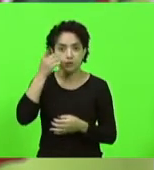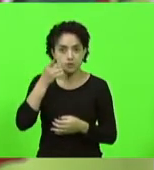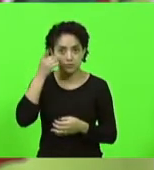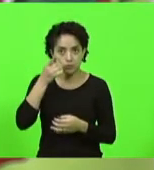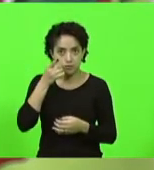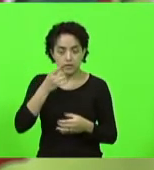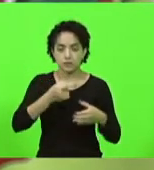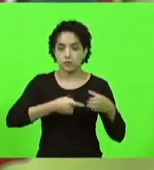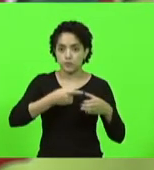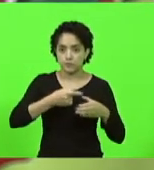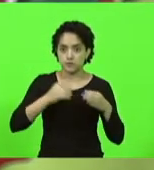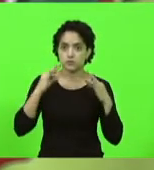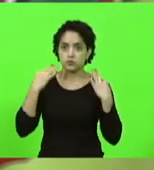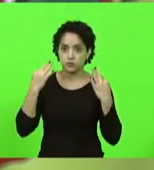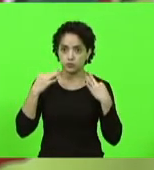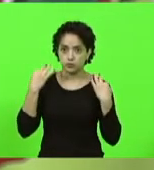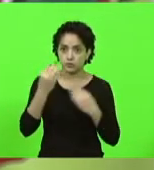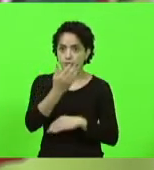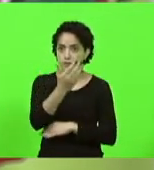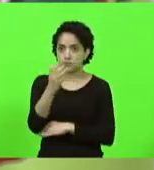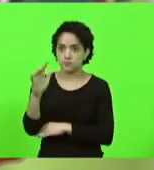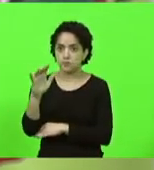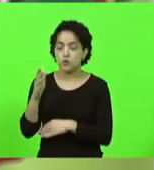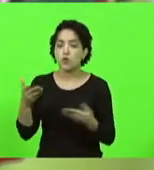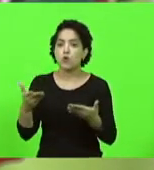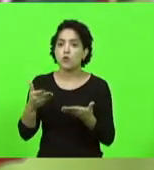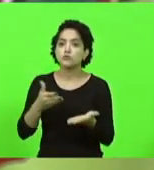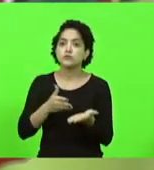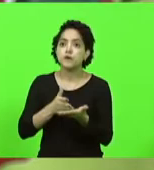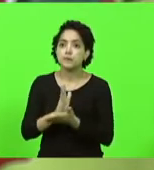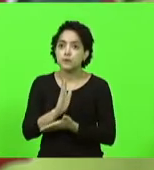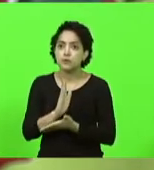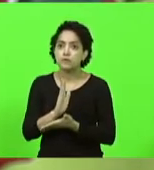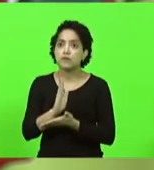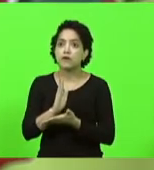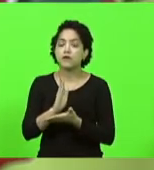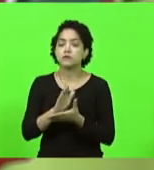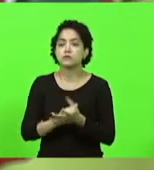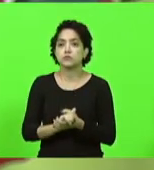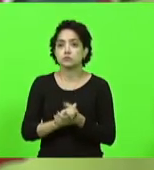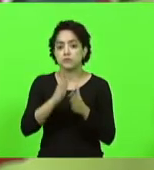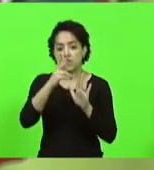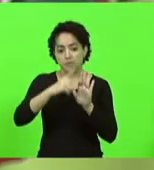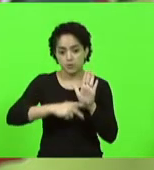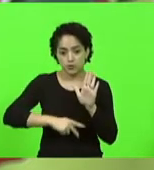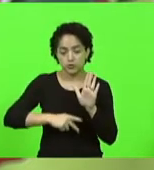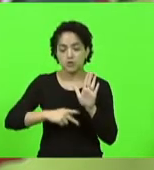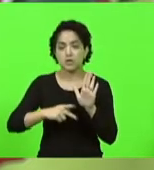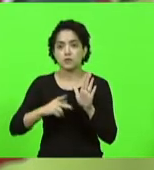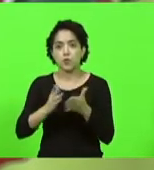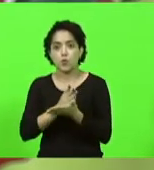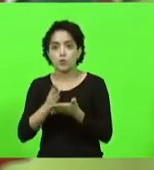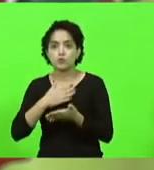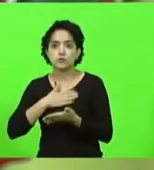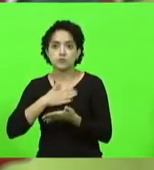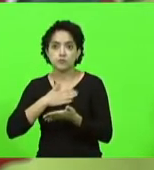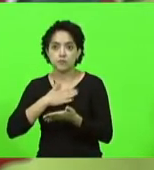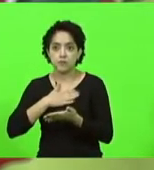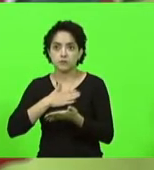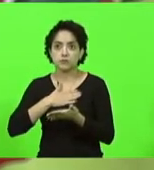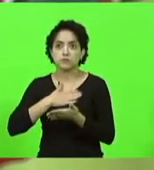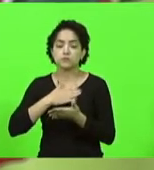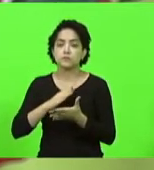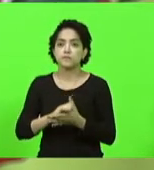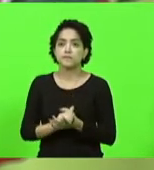Comissão de Turismo e Meio Ambiente que aprovaram hoje uma série de projetos de colegas alguns também meus que versam sobre a questão da causa animal.